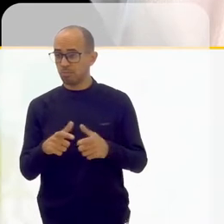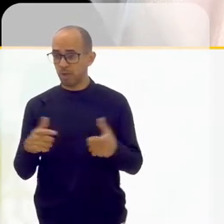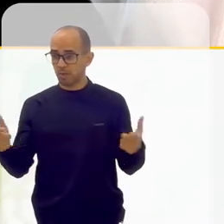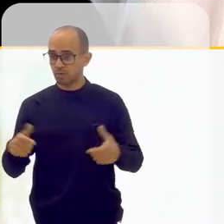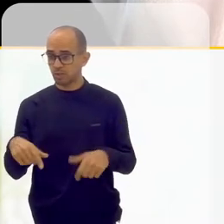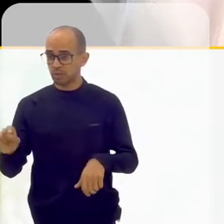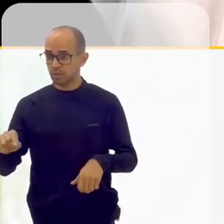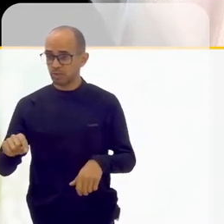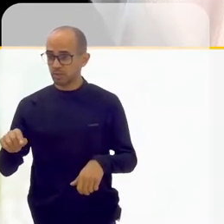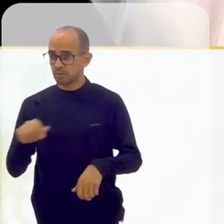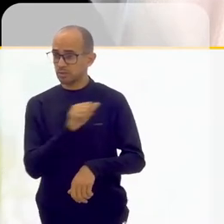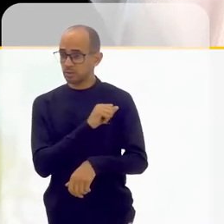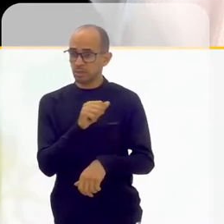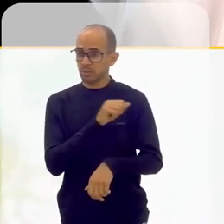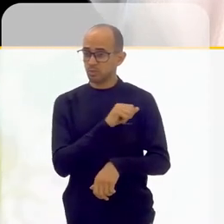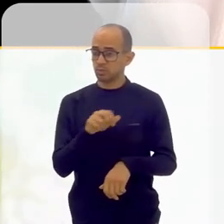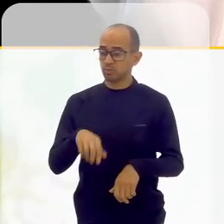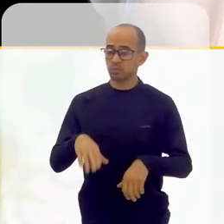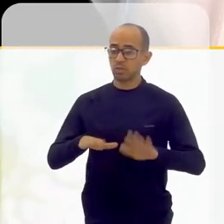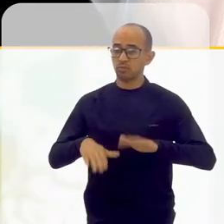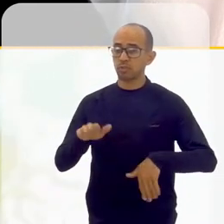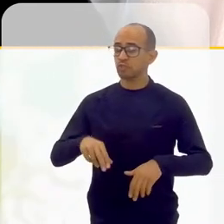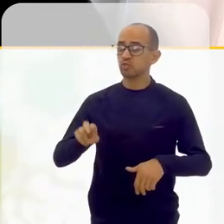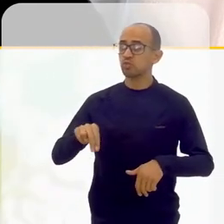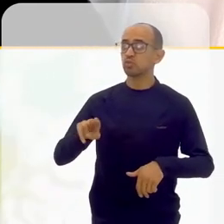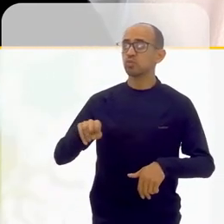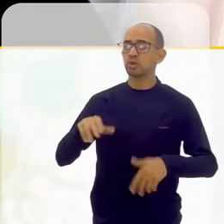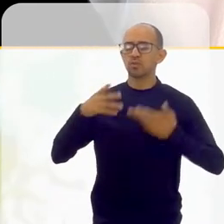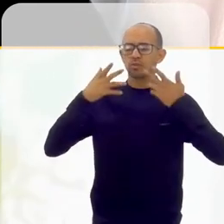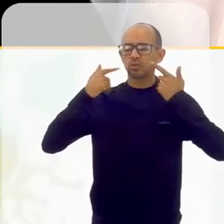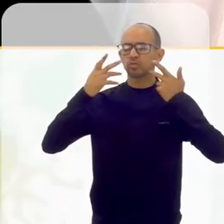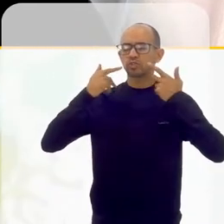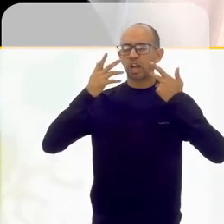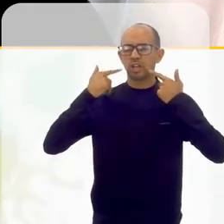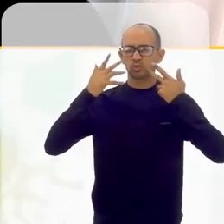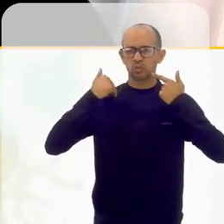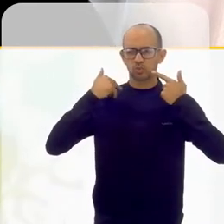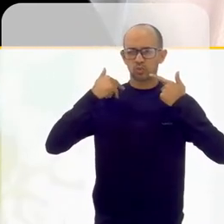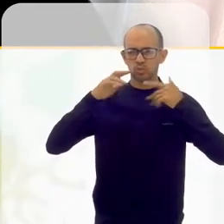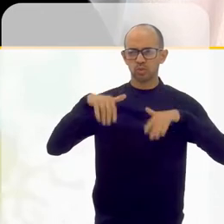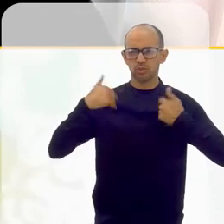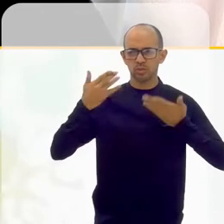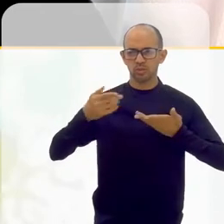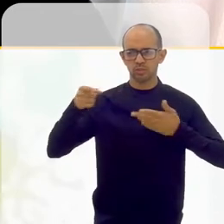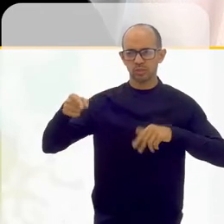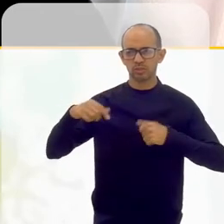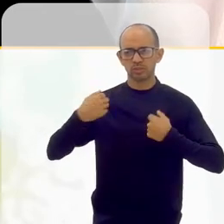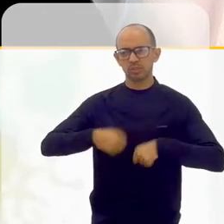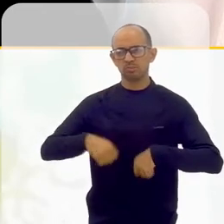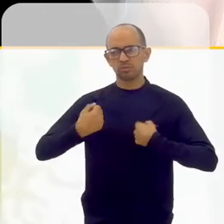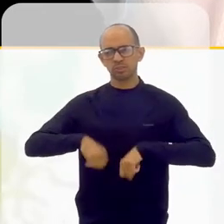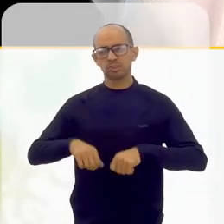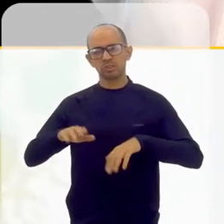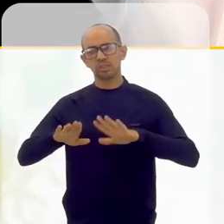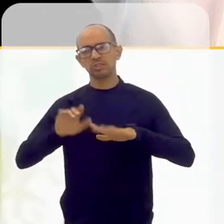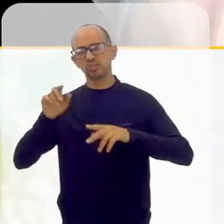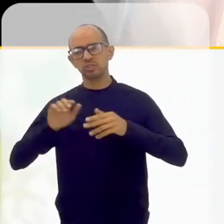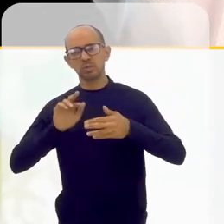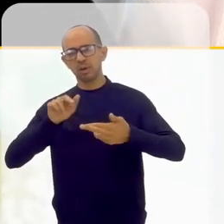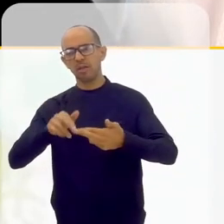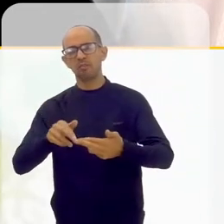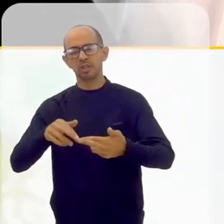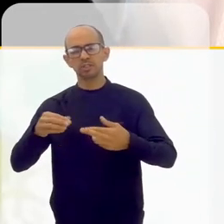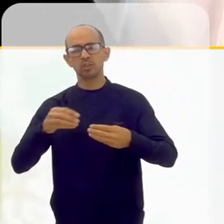porque a maioria desses alunos sequer vê uma peça de teatro profissional alguma vez na vida, né? E a referência que eles têm de atuação é a